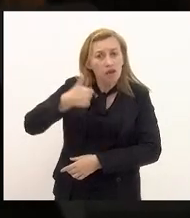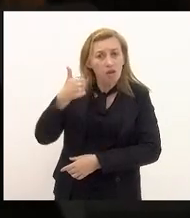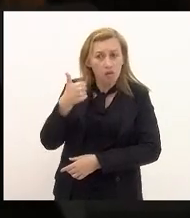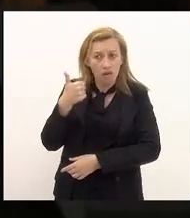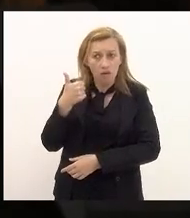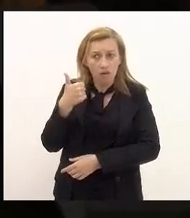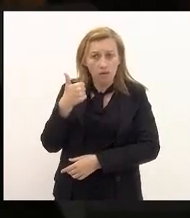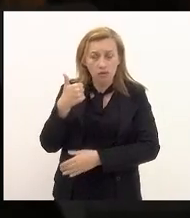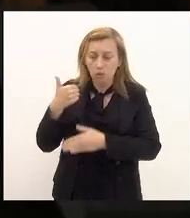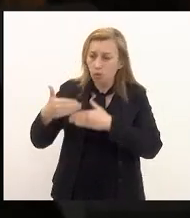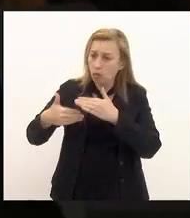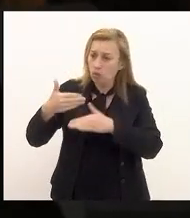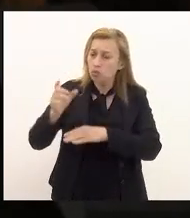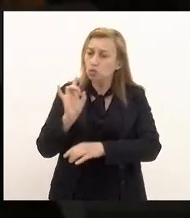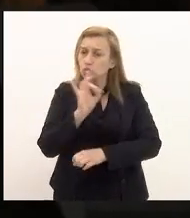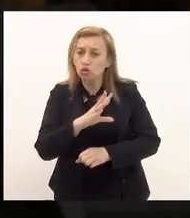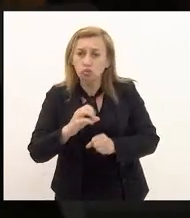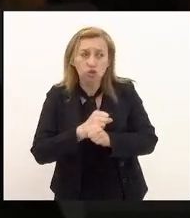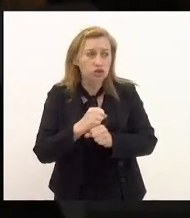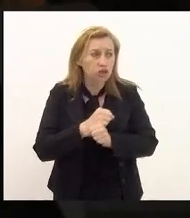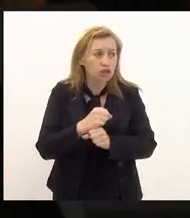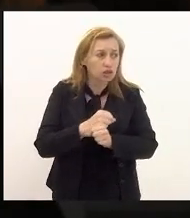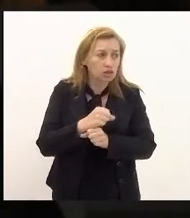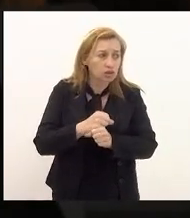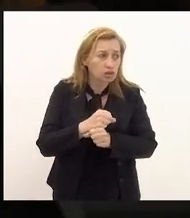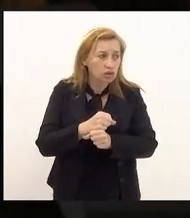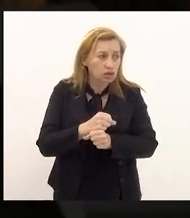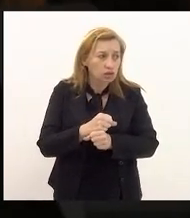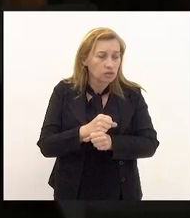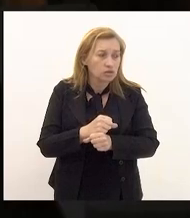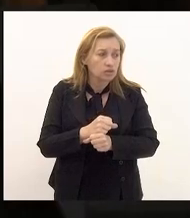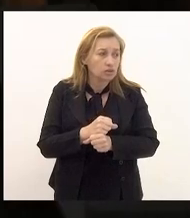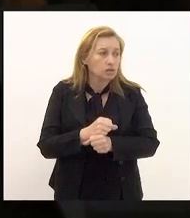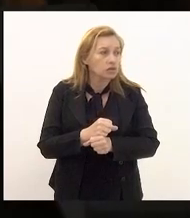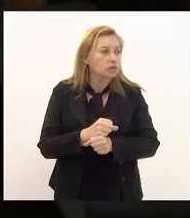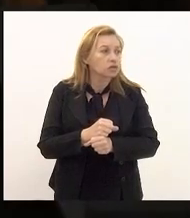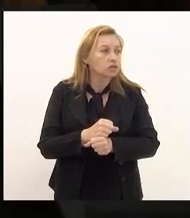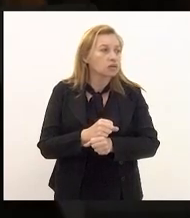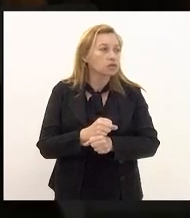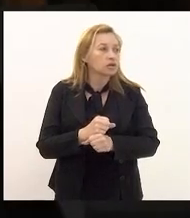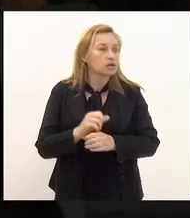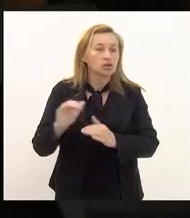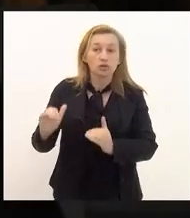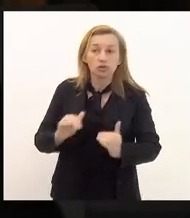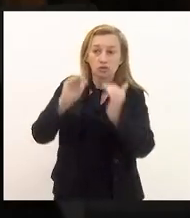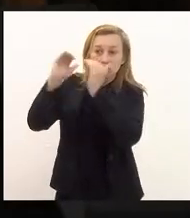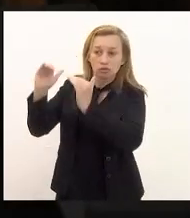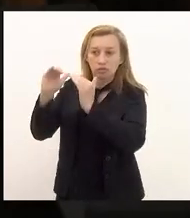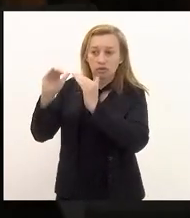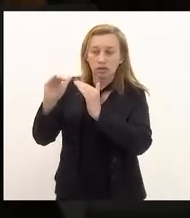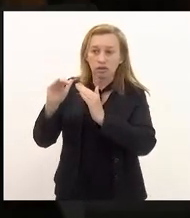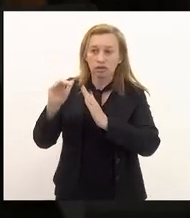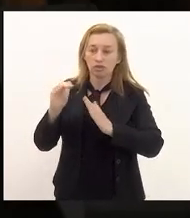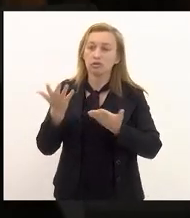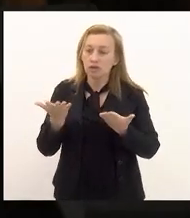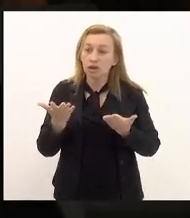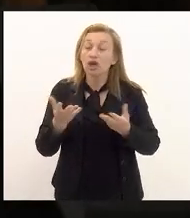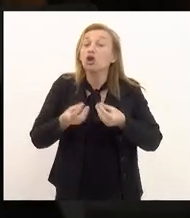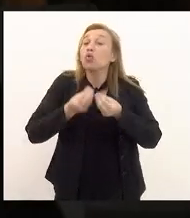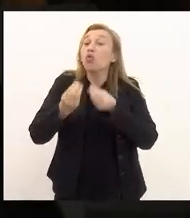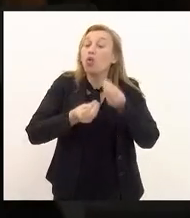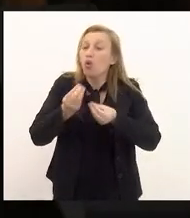ao longo dos últimos anos que vem sendo feito por essa superintendência e como que o Estado se programará